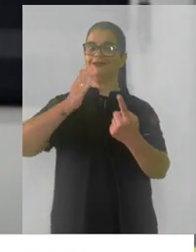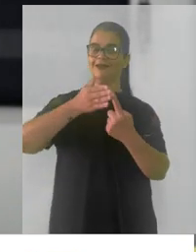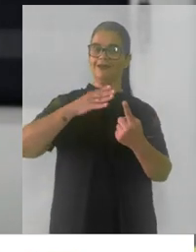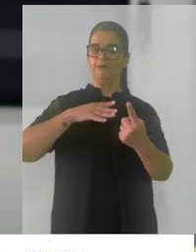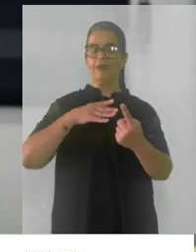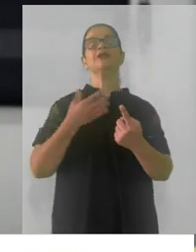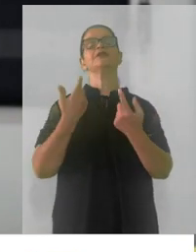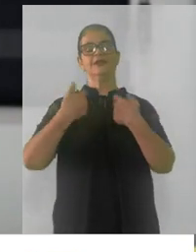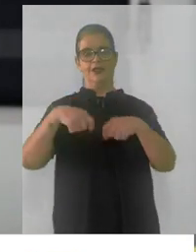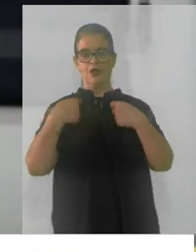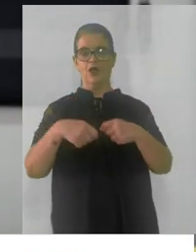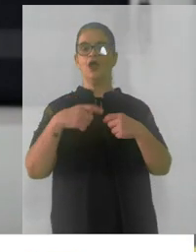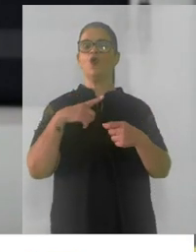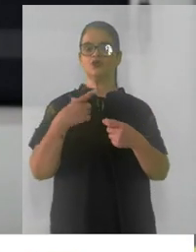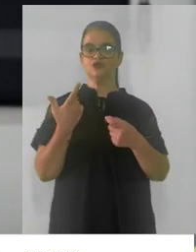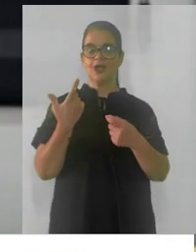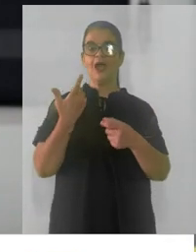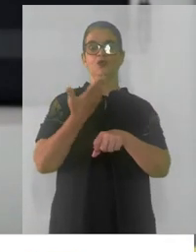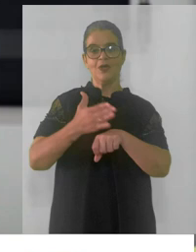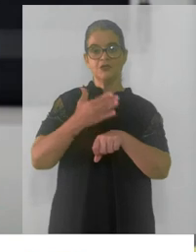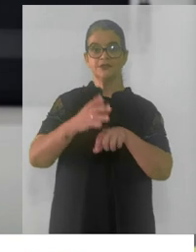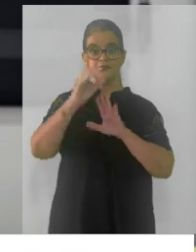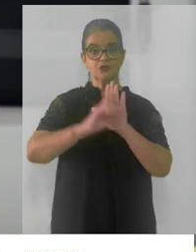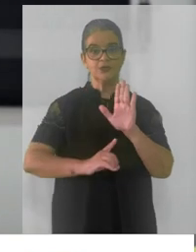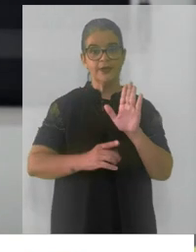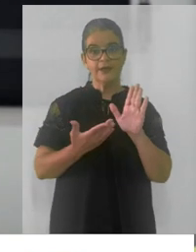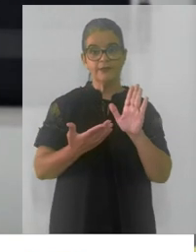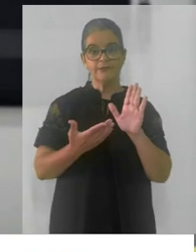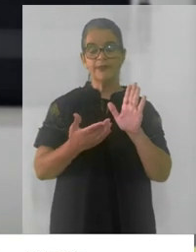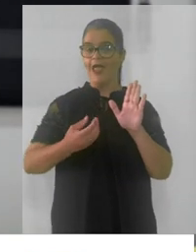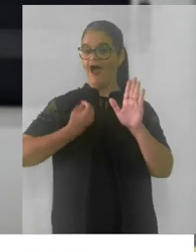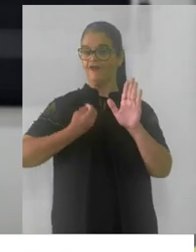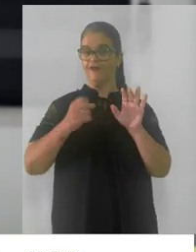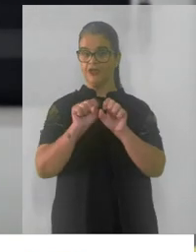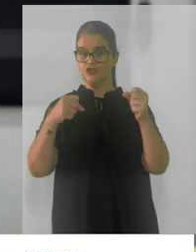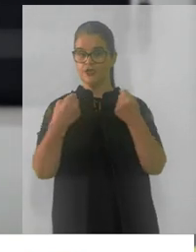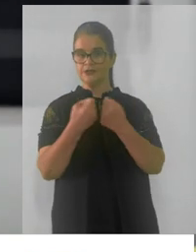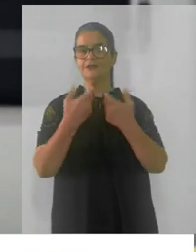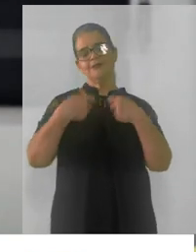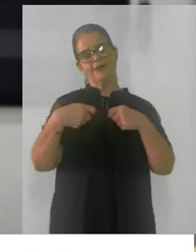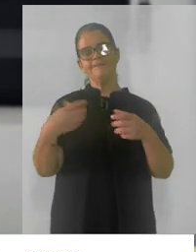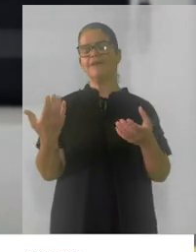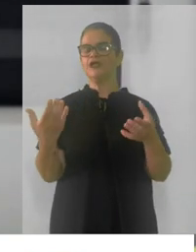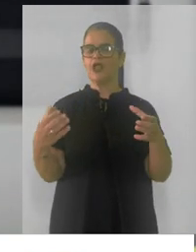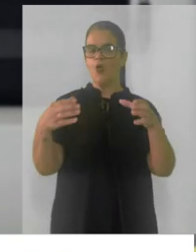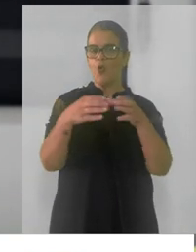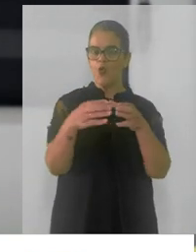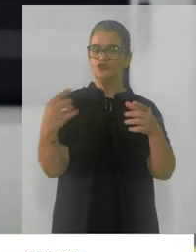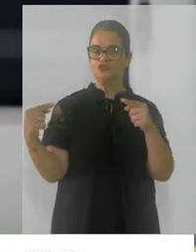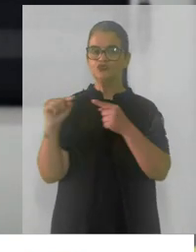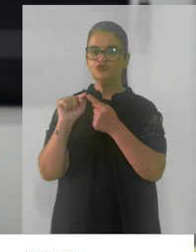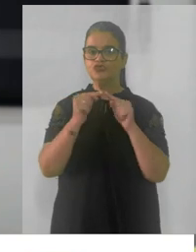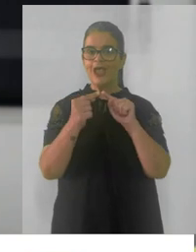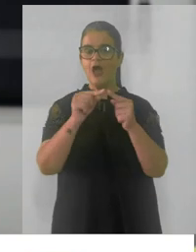condicionado ao exercício do direito? A vida em sociedade demanda um conjunto de acordos